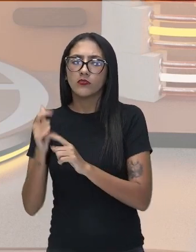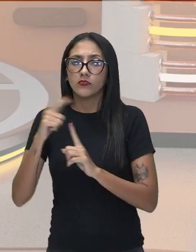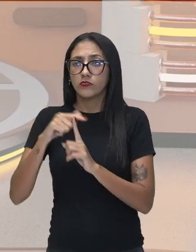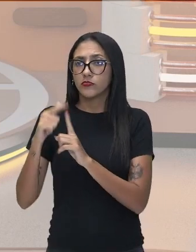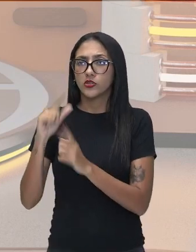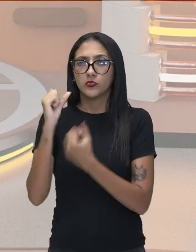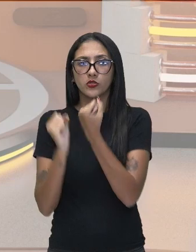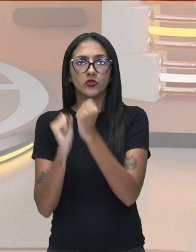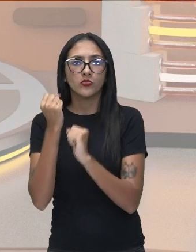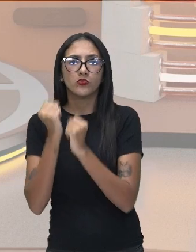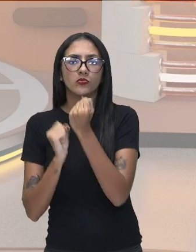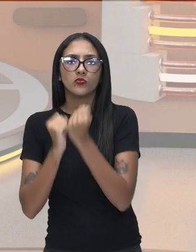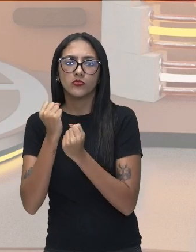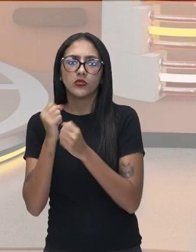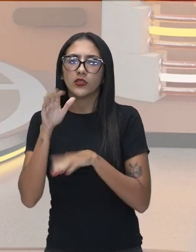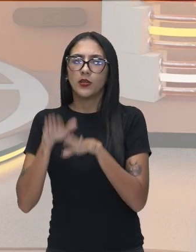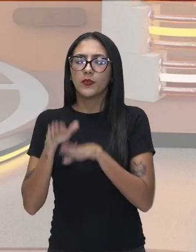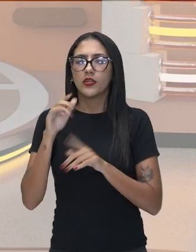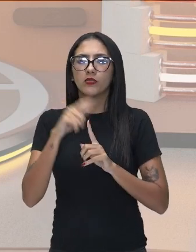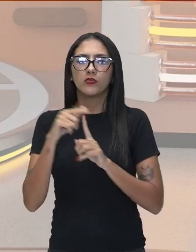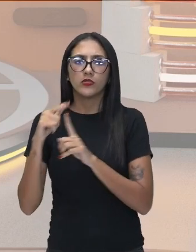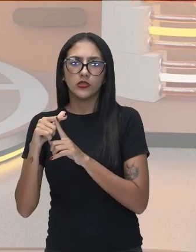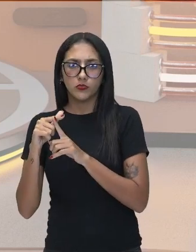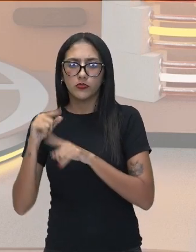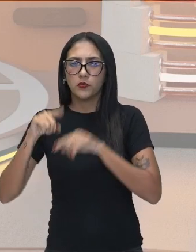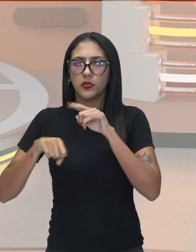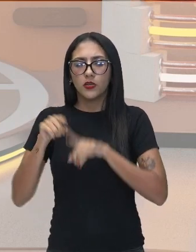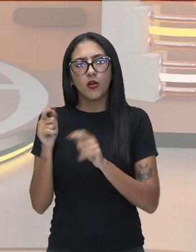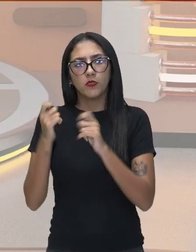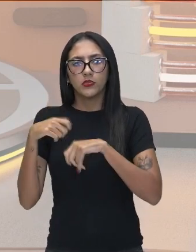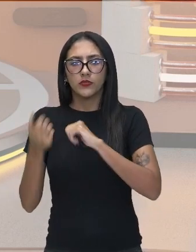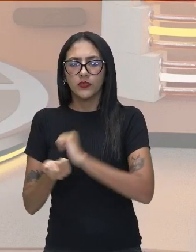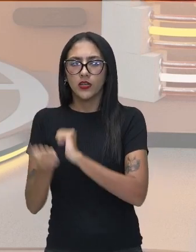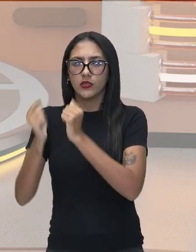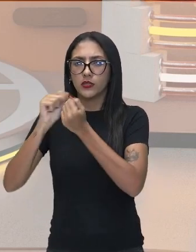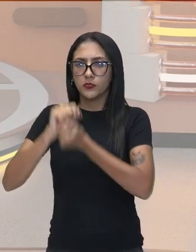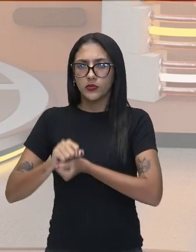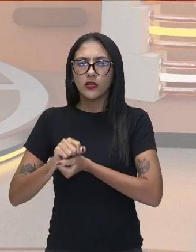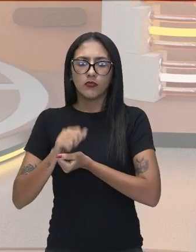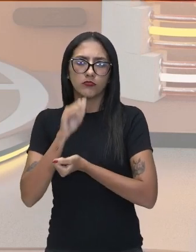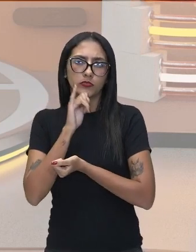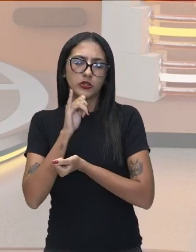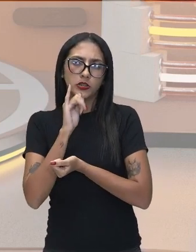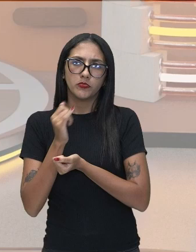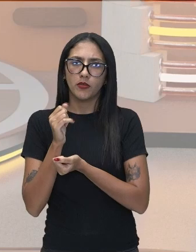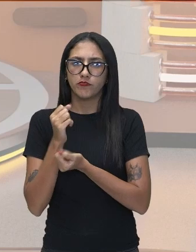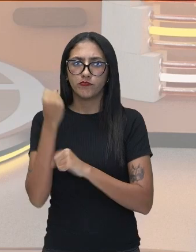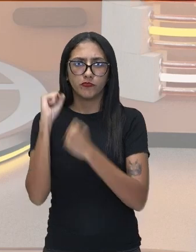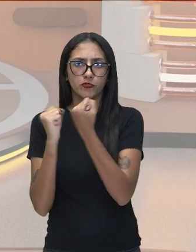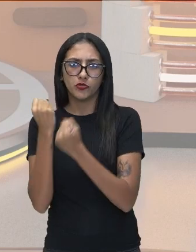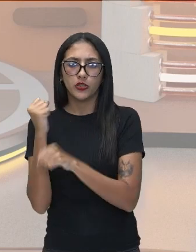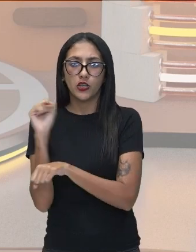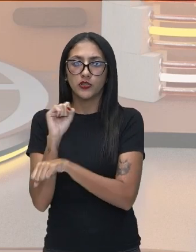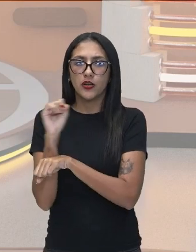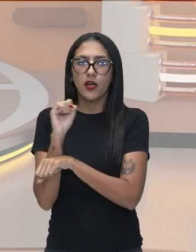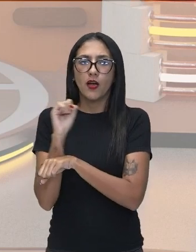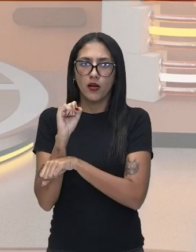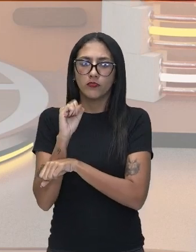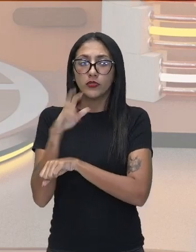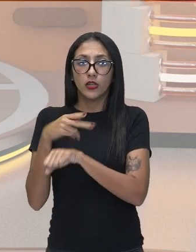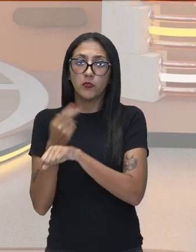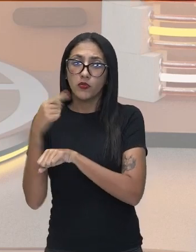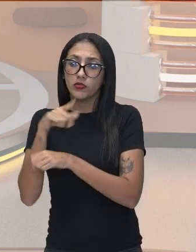de bens de consumo, onde essas peças serão adaptadas num carro, por exemplo. E aí você compra o carro como